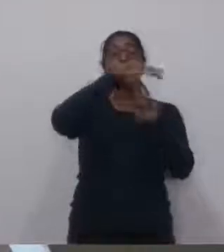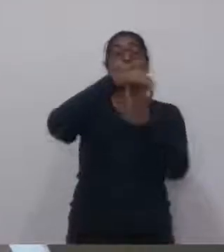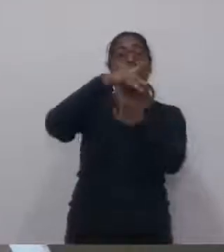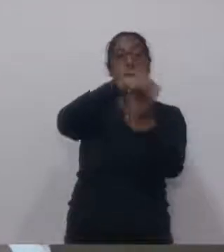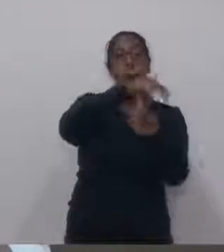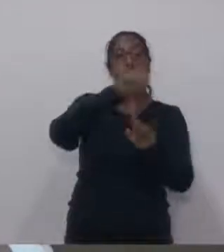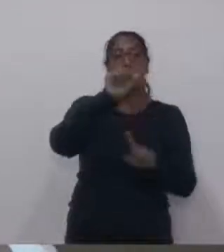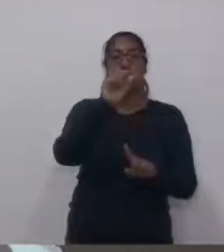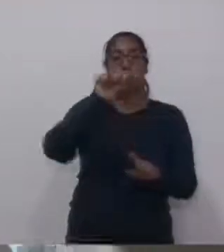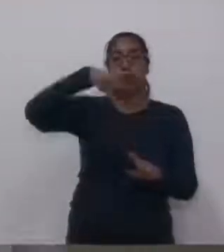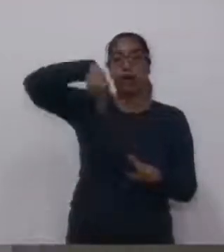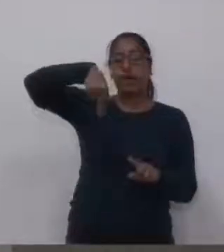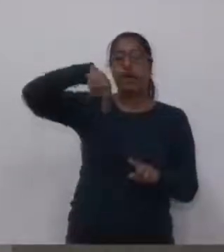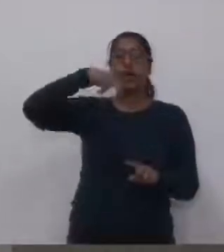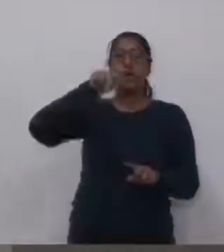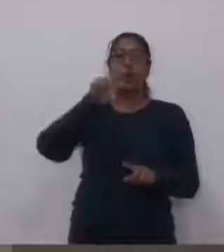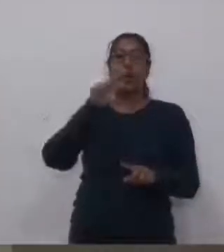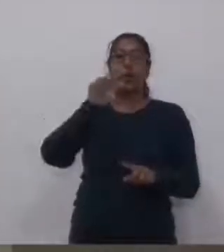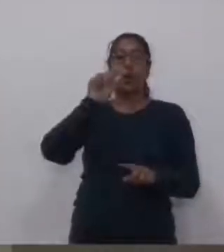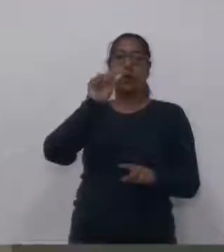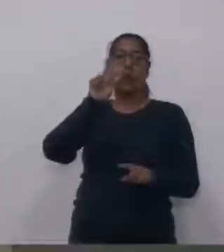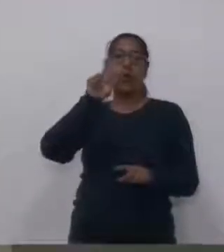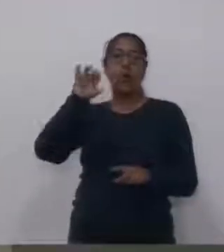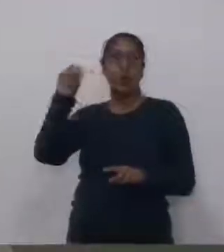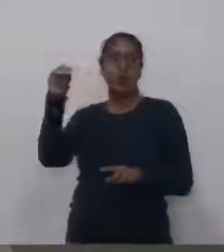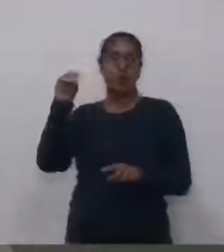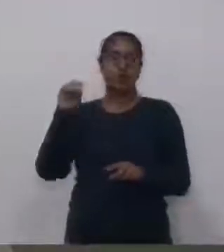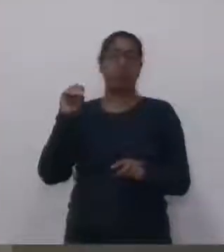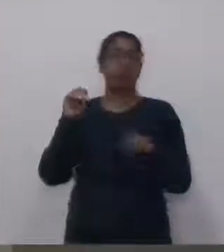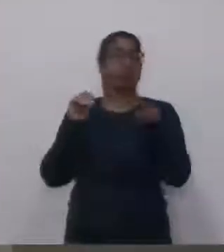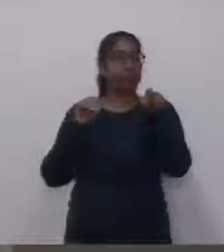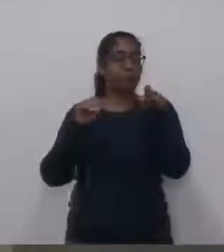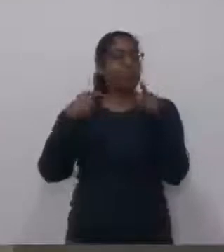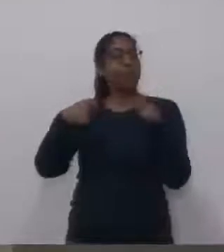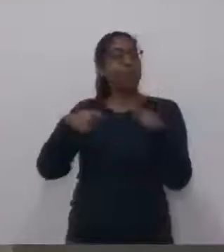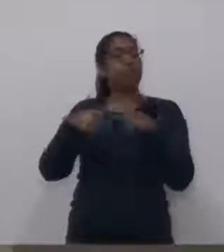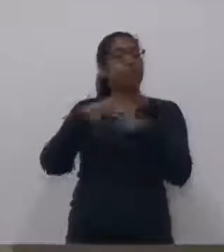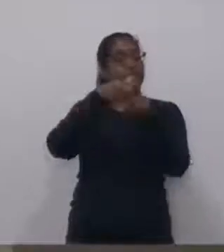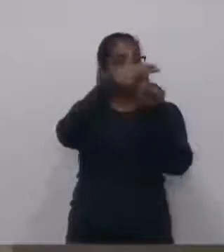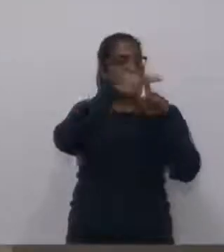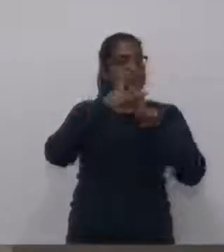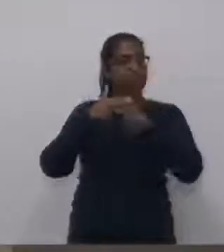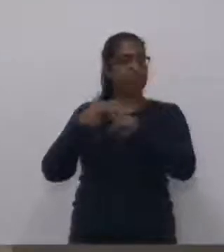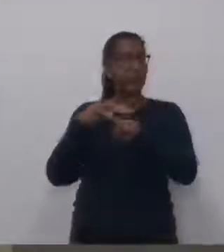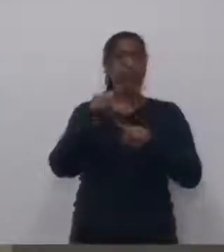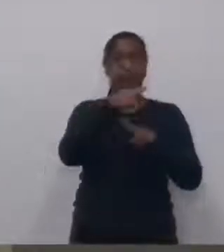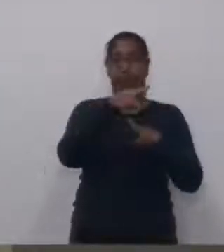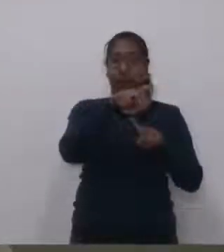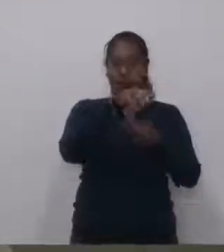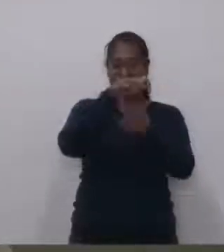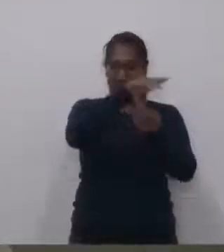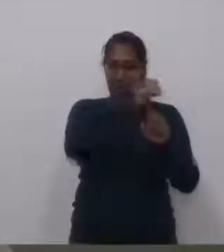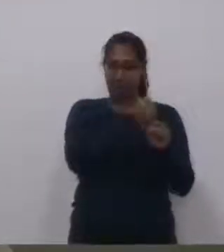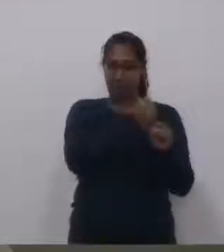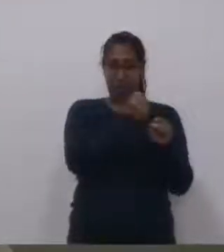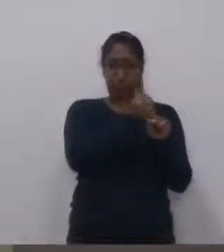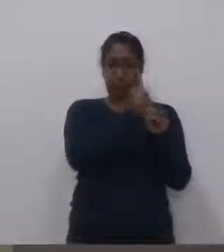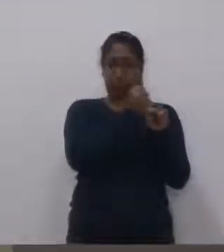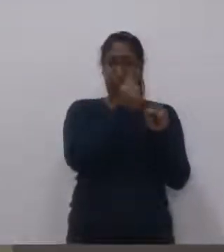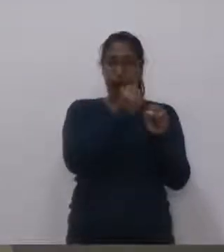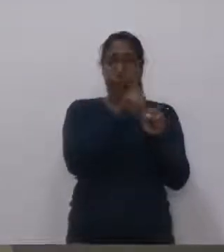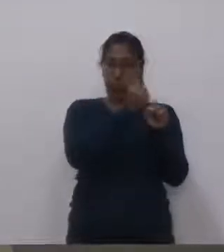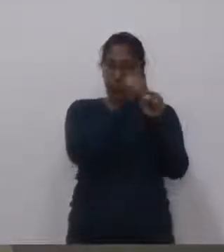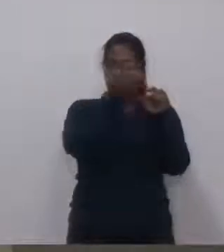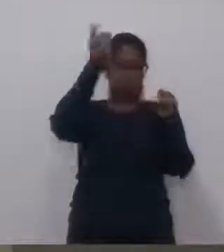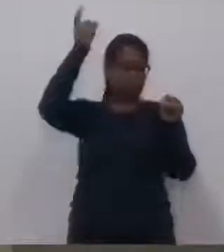um símbolo da nossa cidade, é uma praça das mais frequentadas, e que, por ter já quase 30 anos que foi construída, precisa